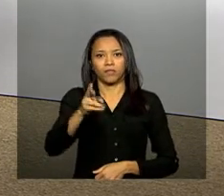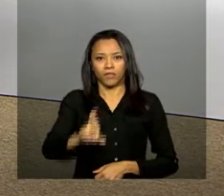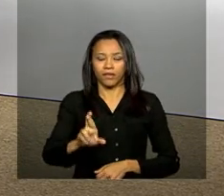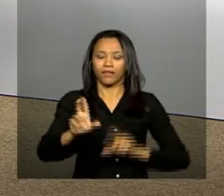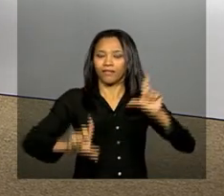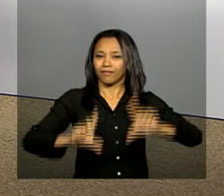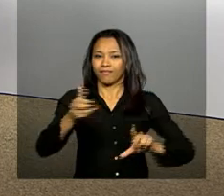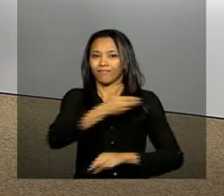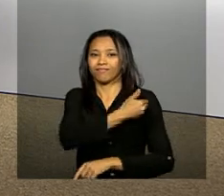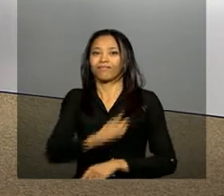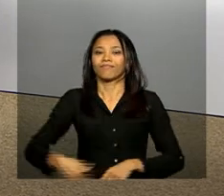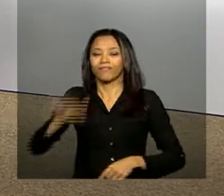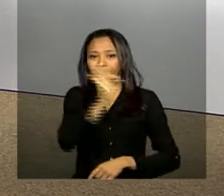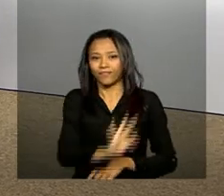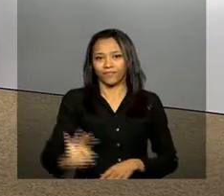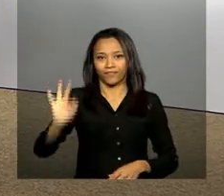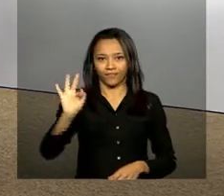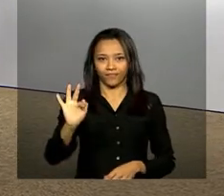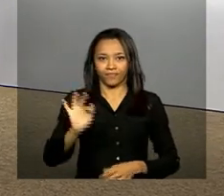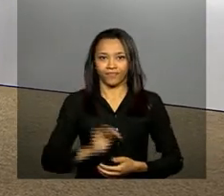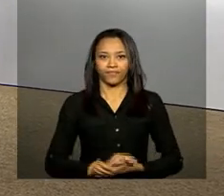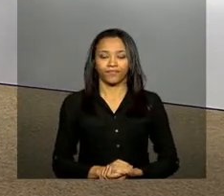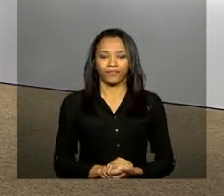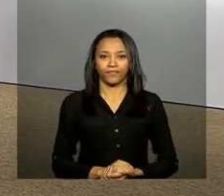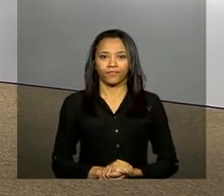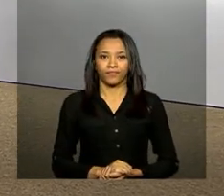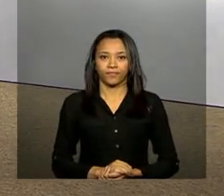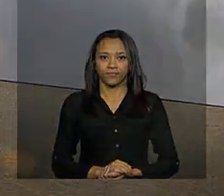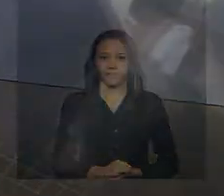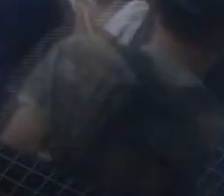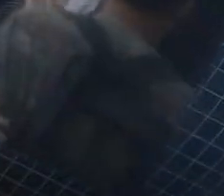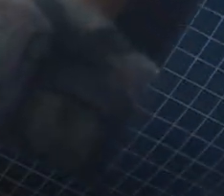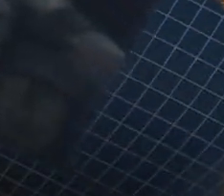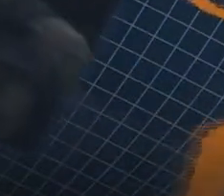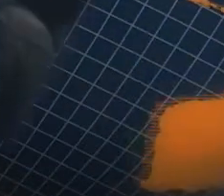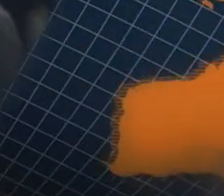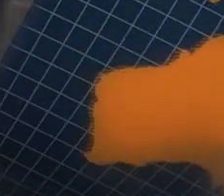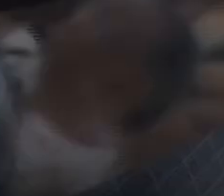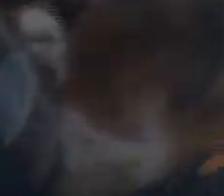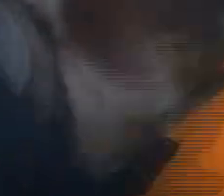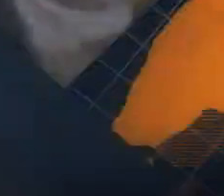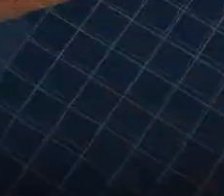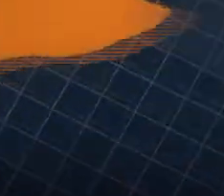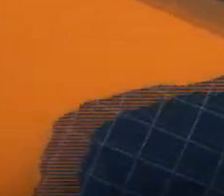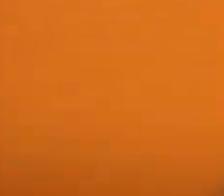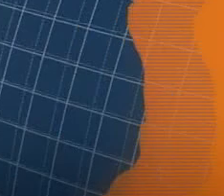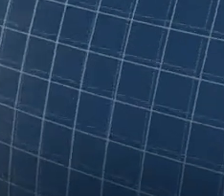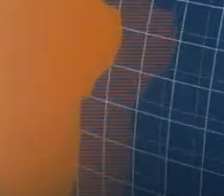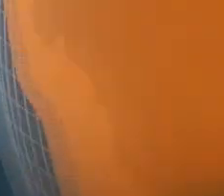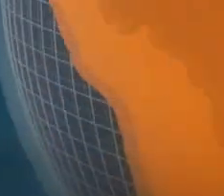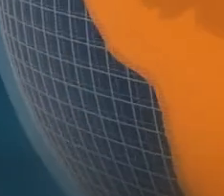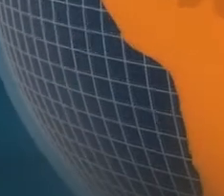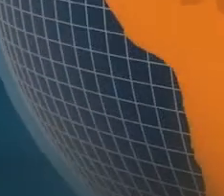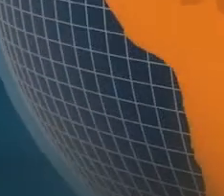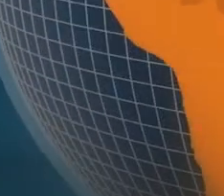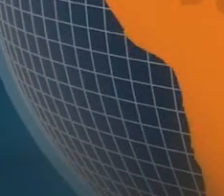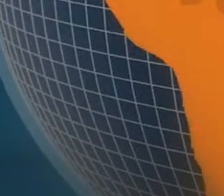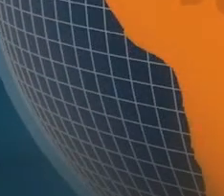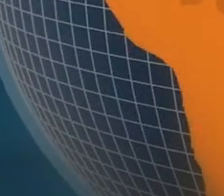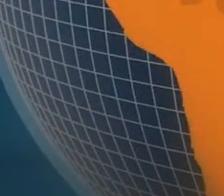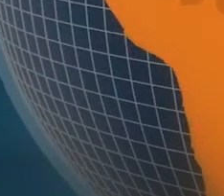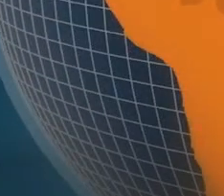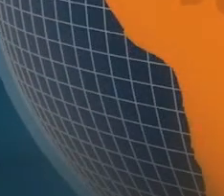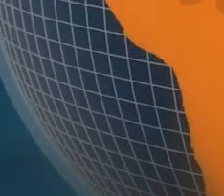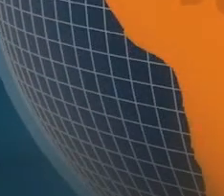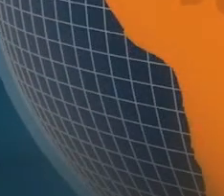com a gente NBR a TV do Governo Federal Transcrição e Legendas